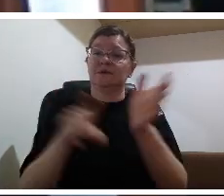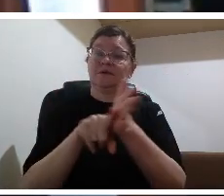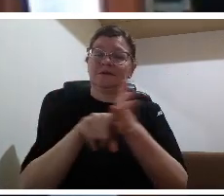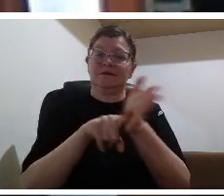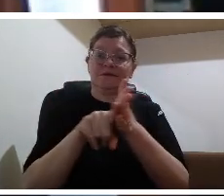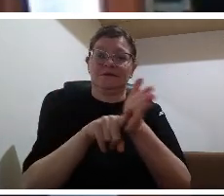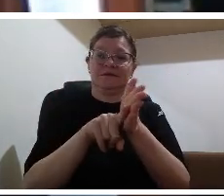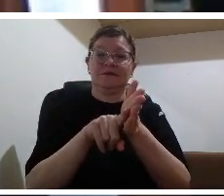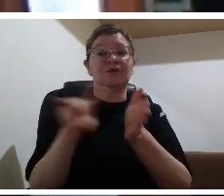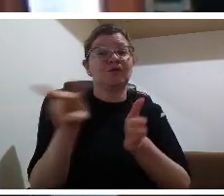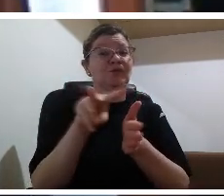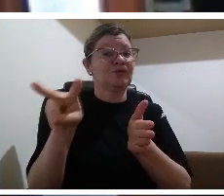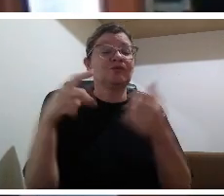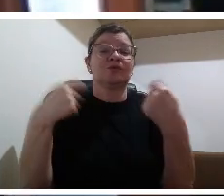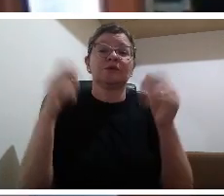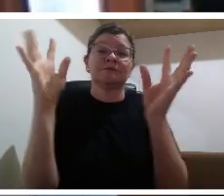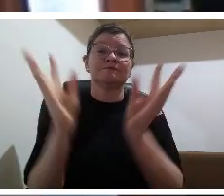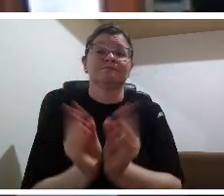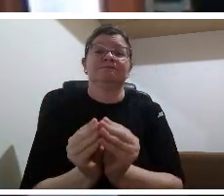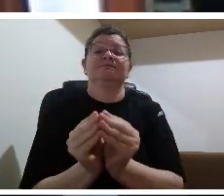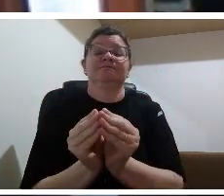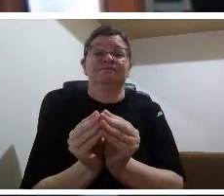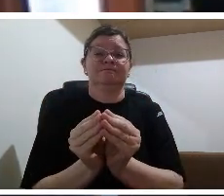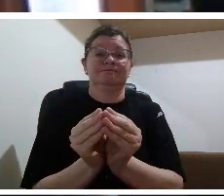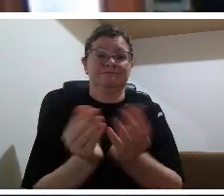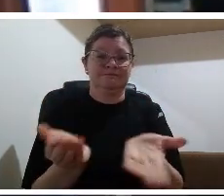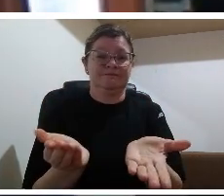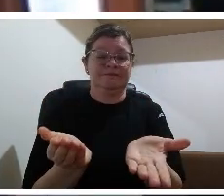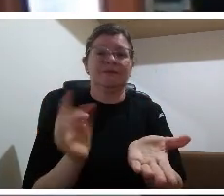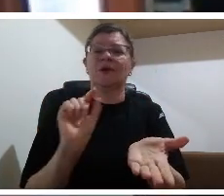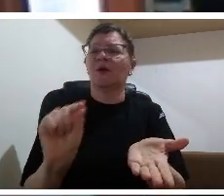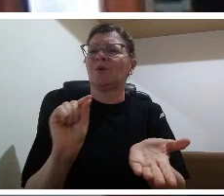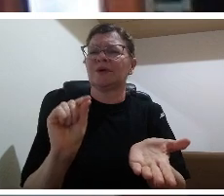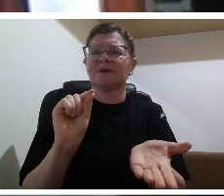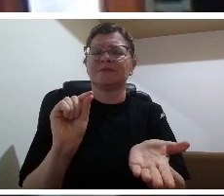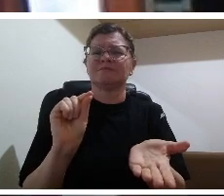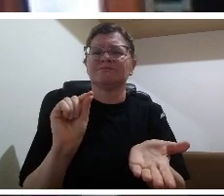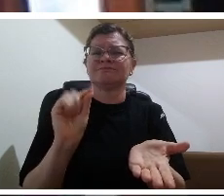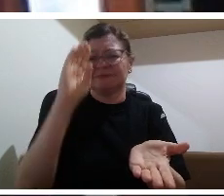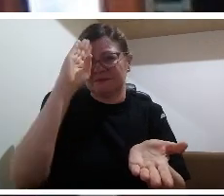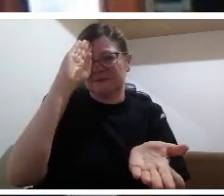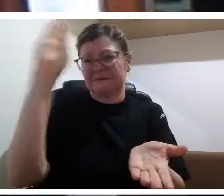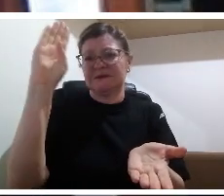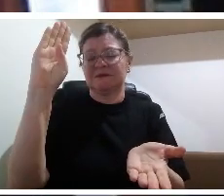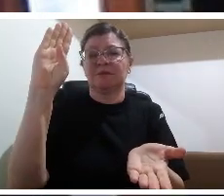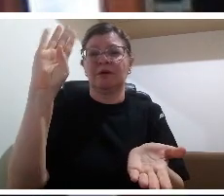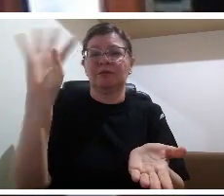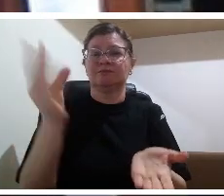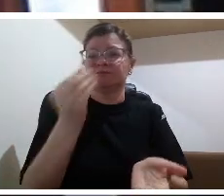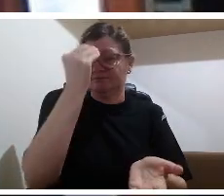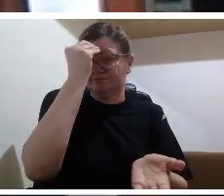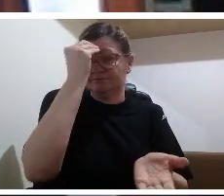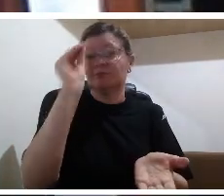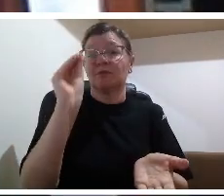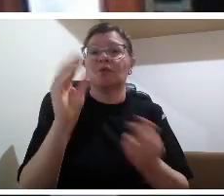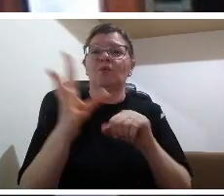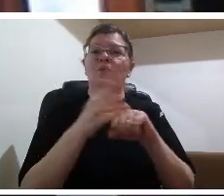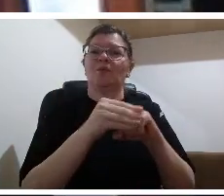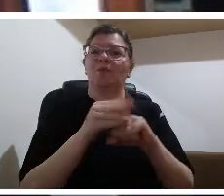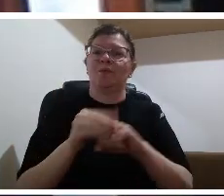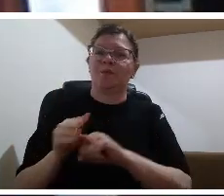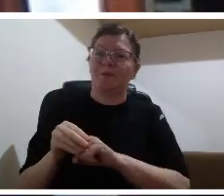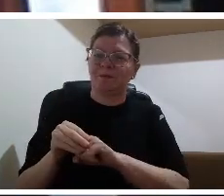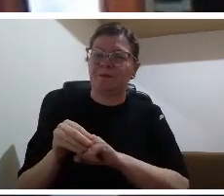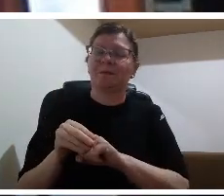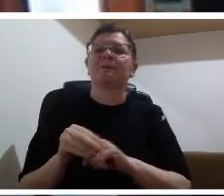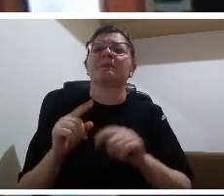conhecimento se bem que a mediação ela também depende do professor porque se é